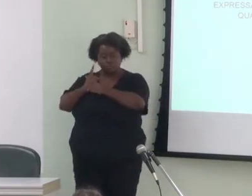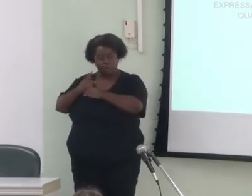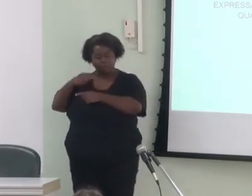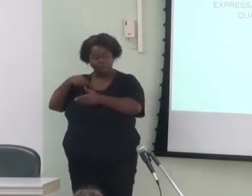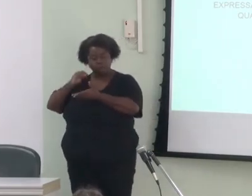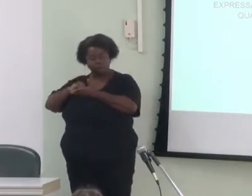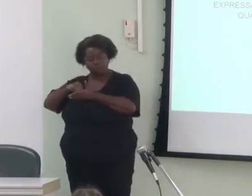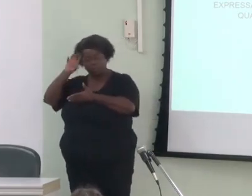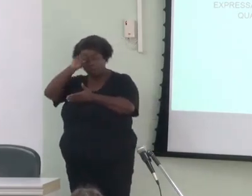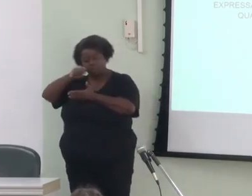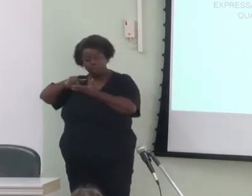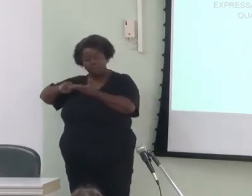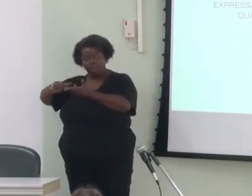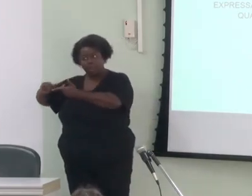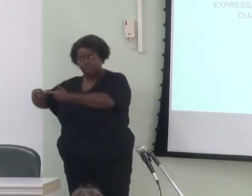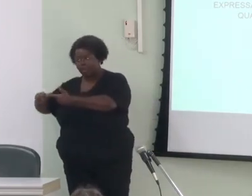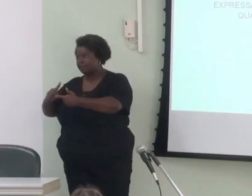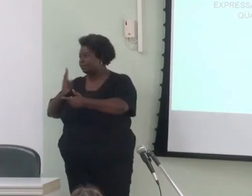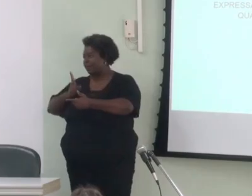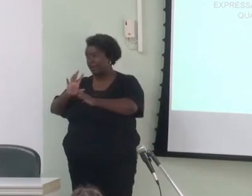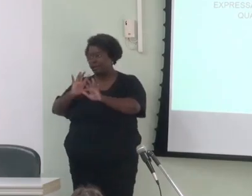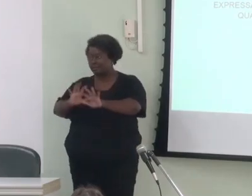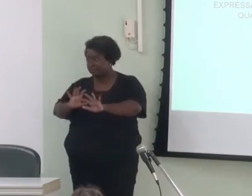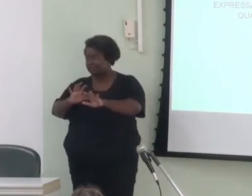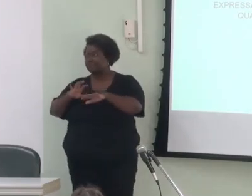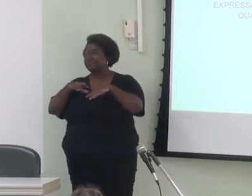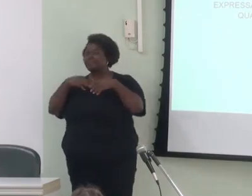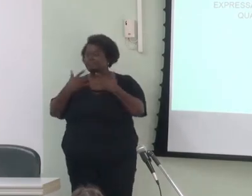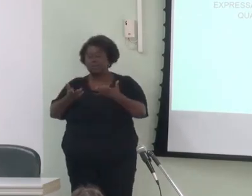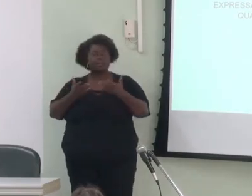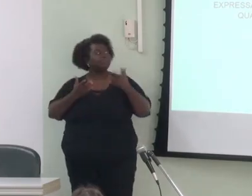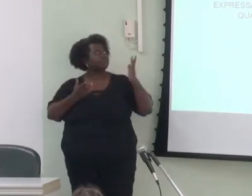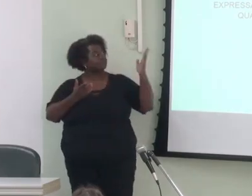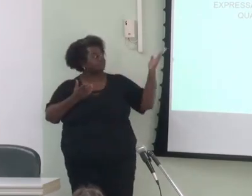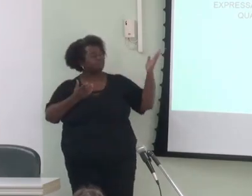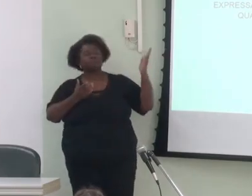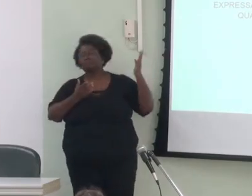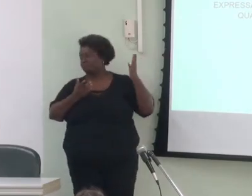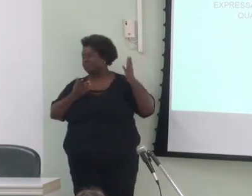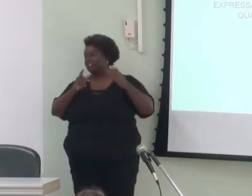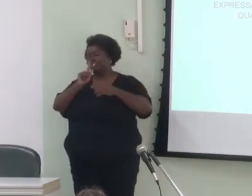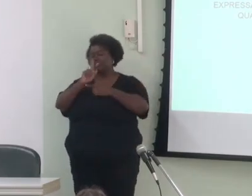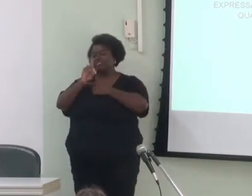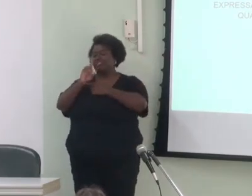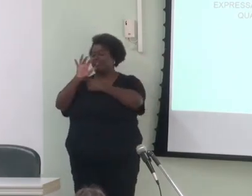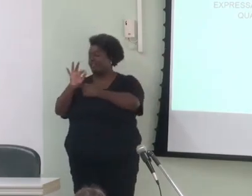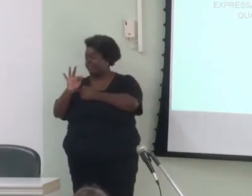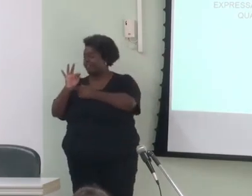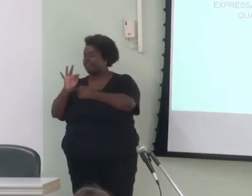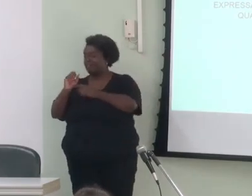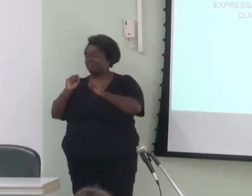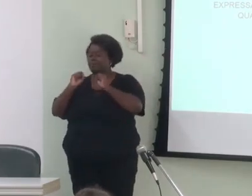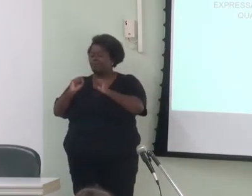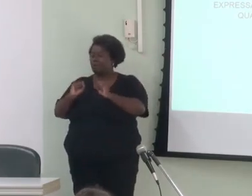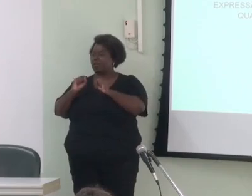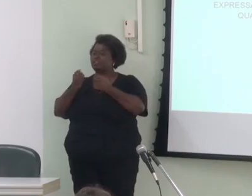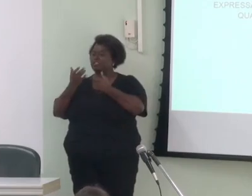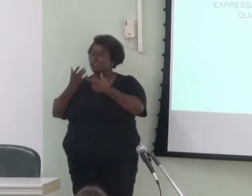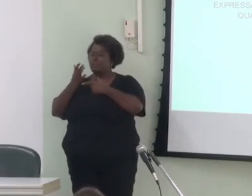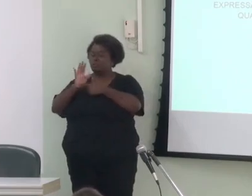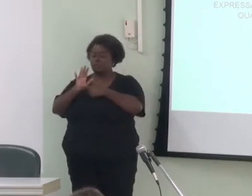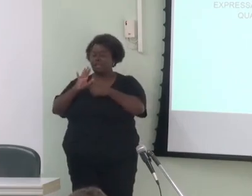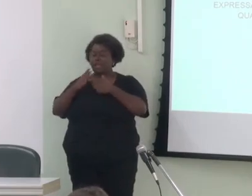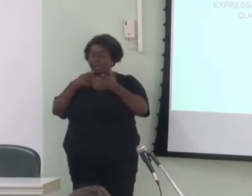figurinha comigo sobre essas categorias ou sobre qualquer um dos temas que a GDF pode ajudar a tratar